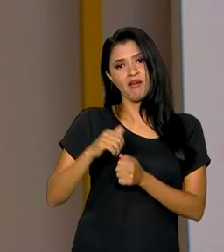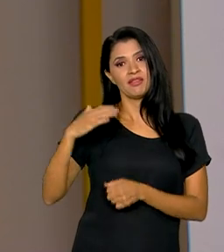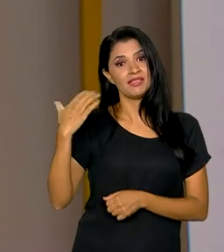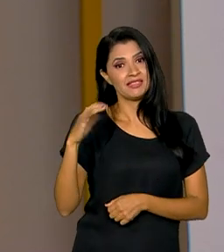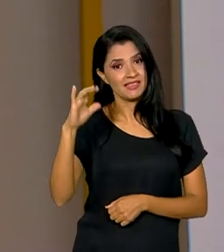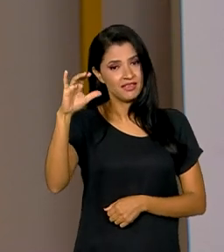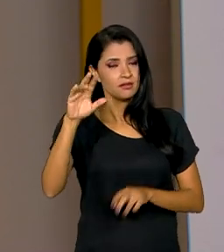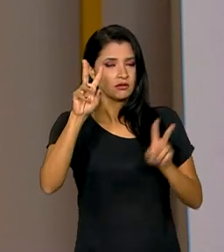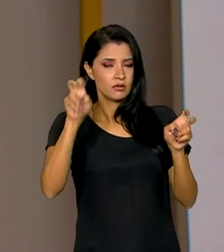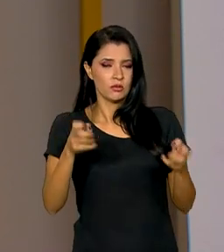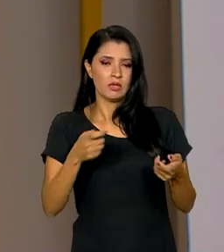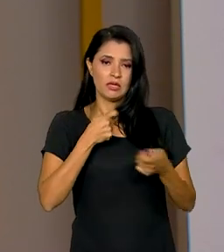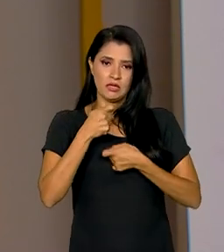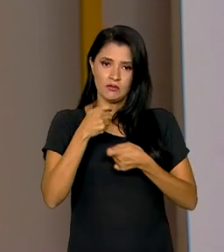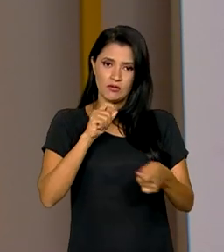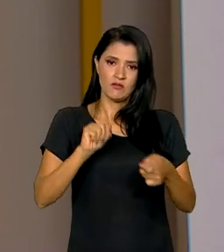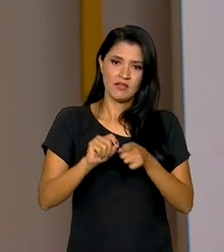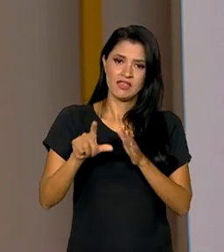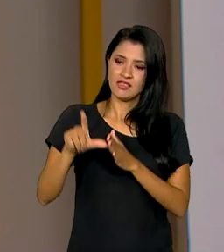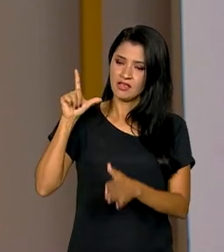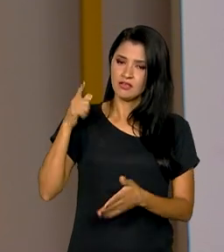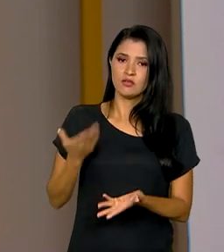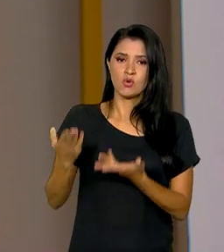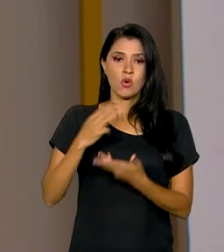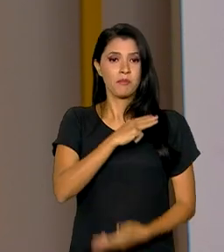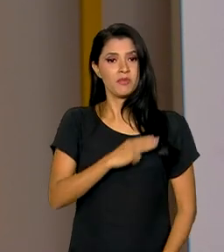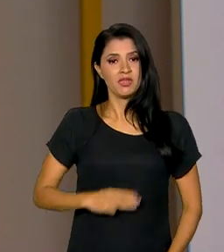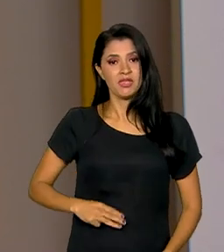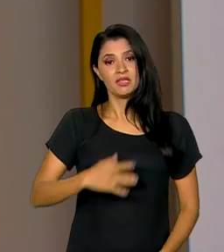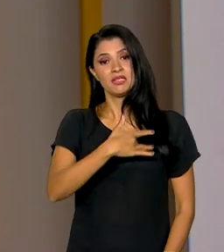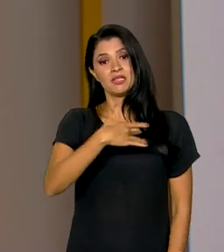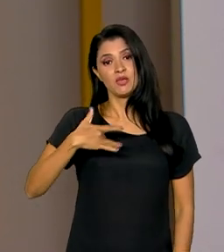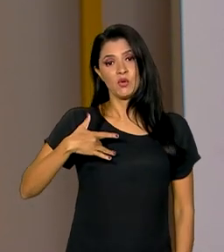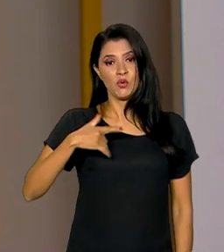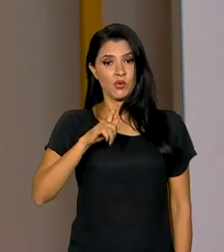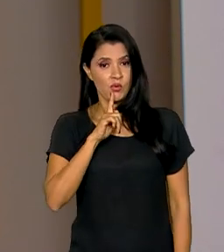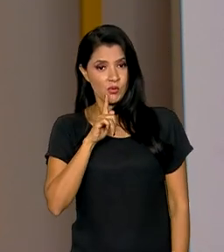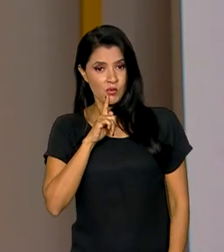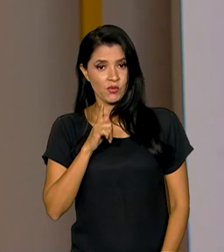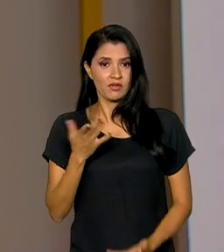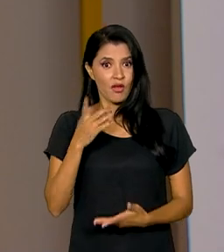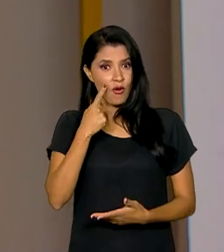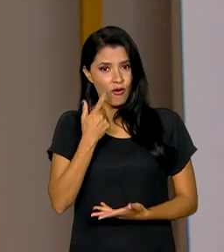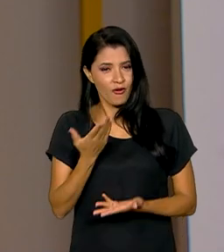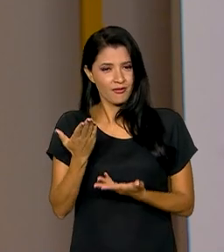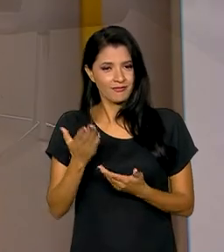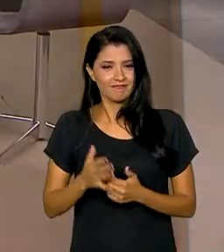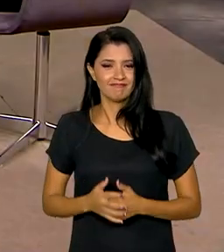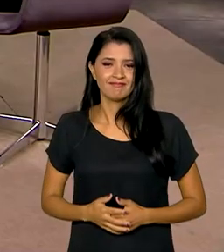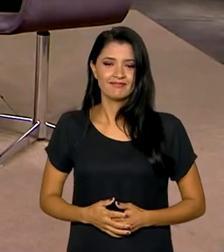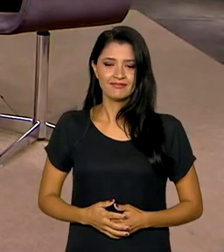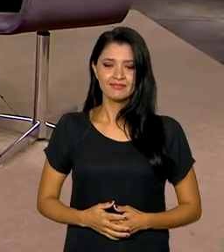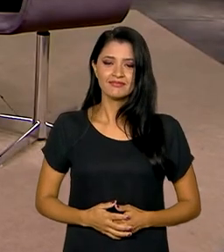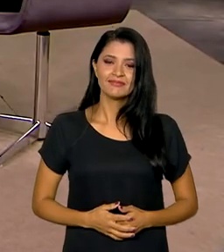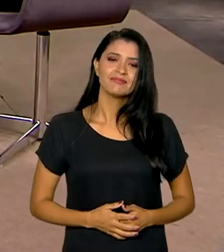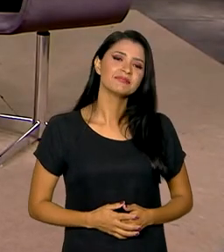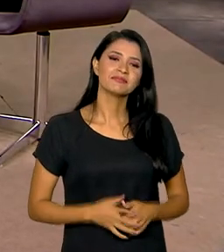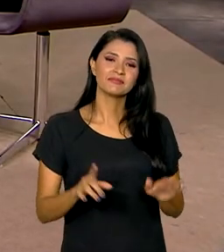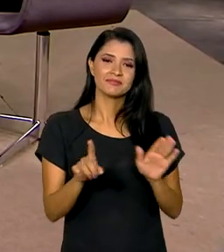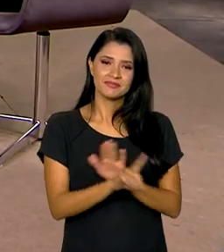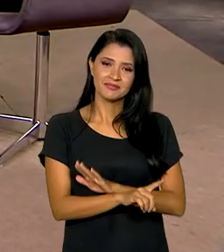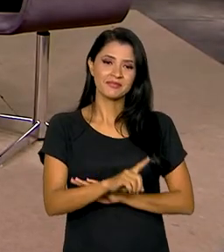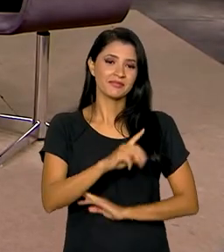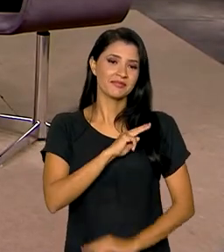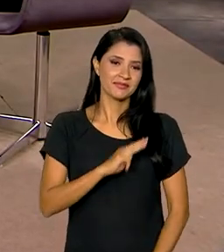o assunto da entrevista que fizemos mais cedo com a ministra da Saúde, Nízia Trindade. Confira agora. Ministra